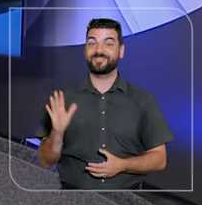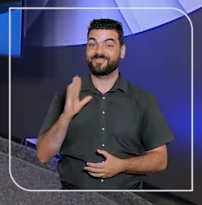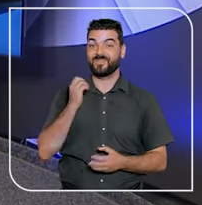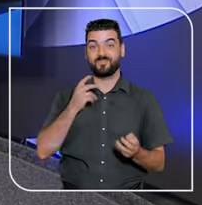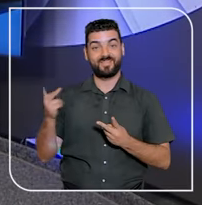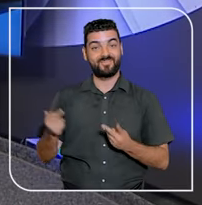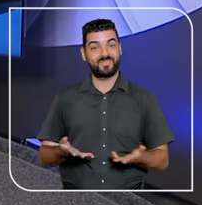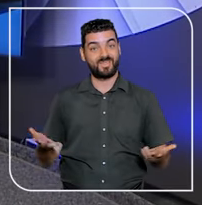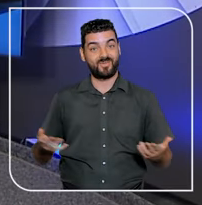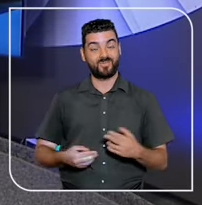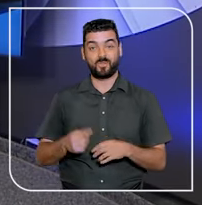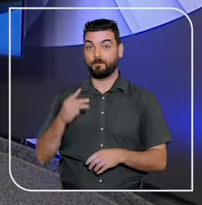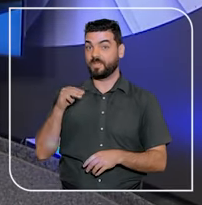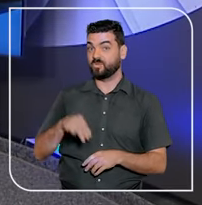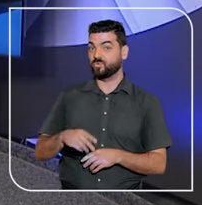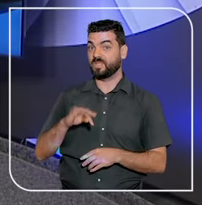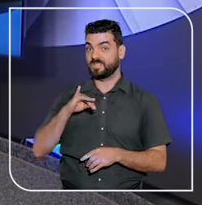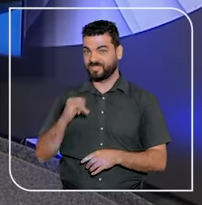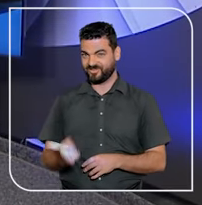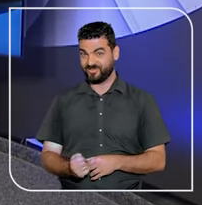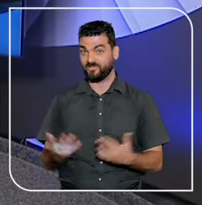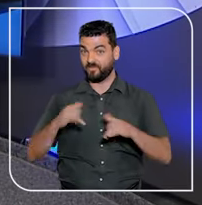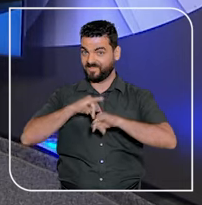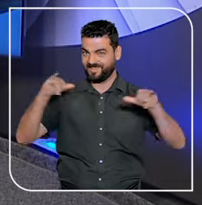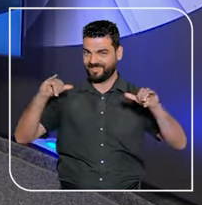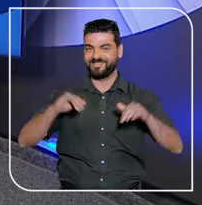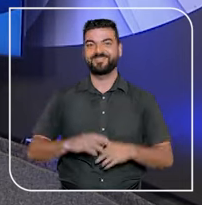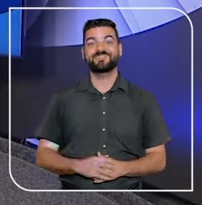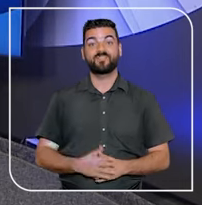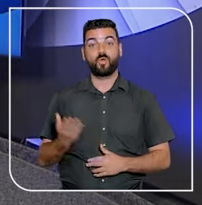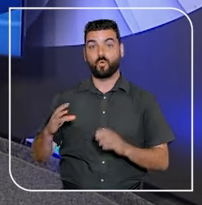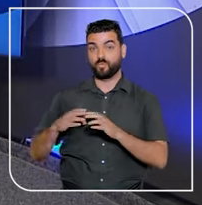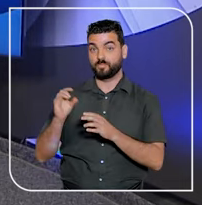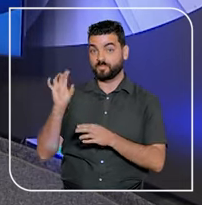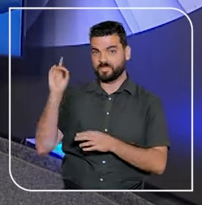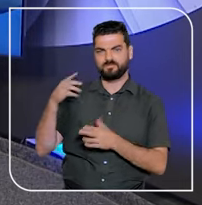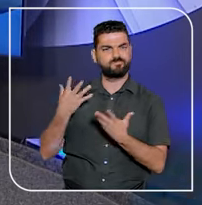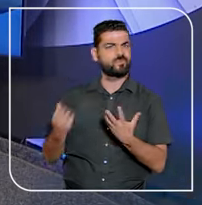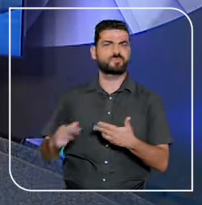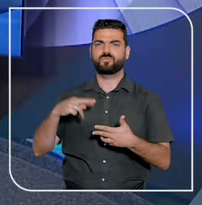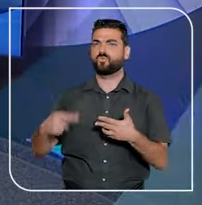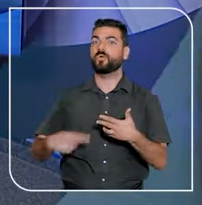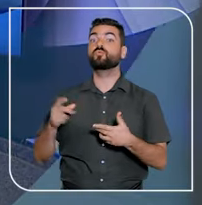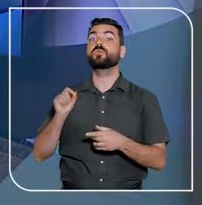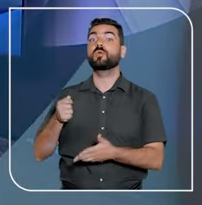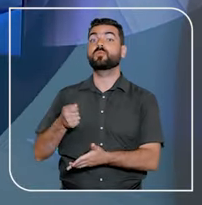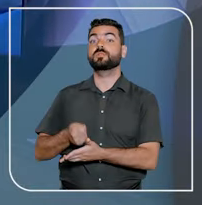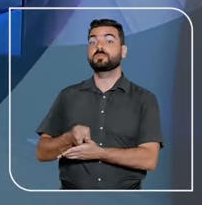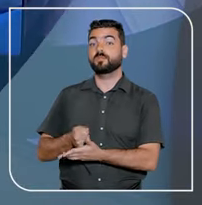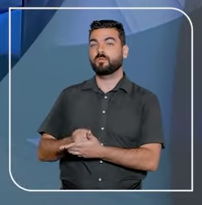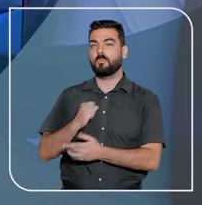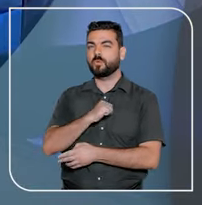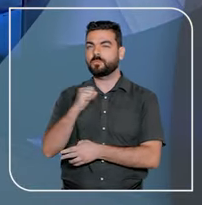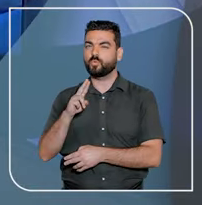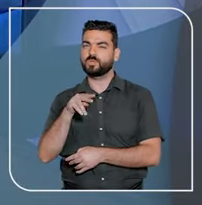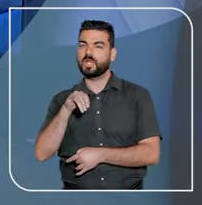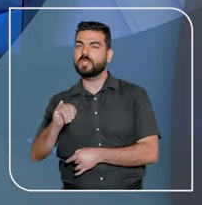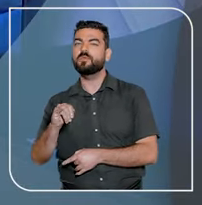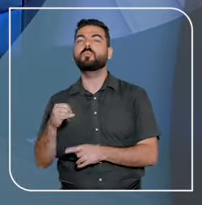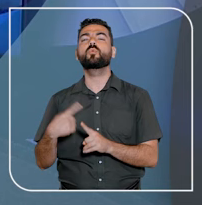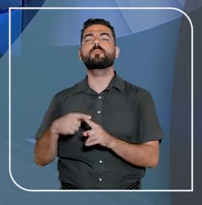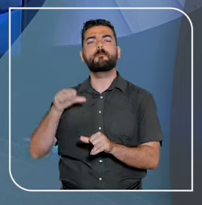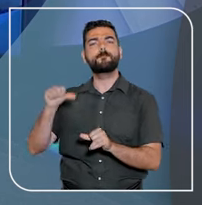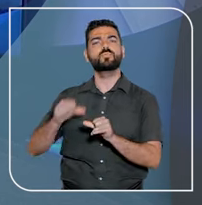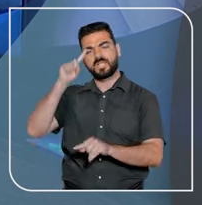Olá, seja bem-vindo ao Minuto STJ. Vamos aos destaques. A Corte Especial rejeitou o recurso de condenado na chacina de